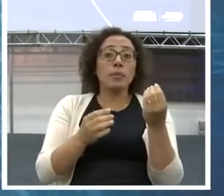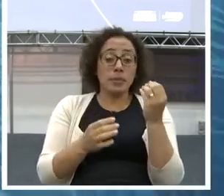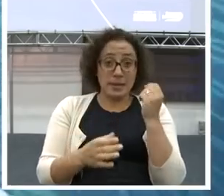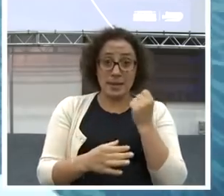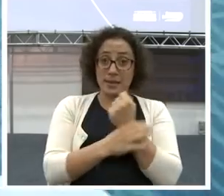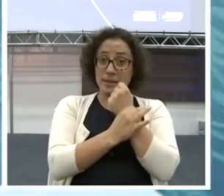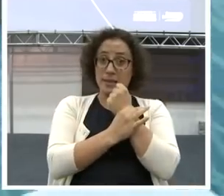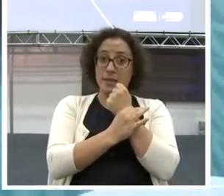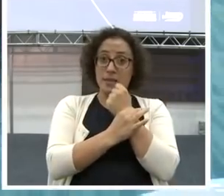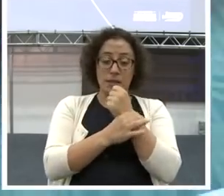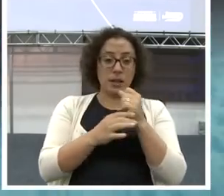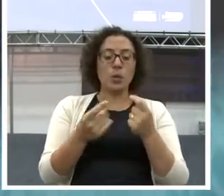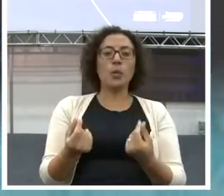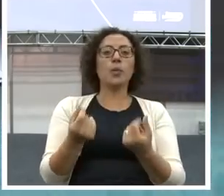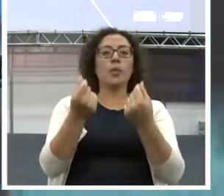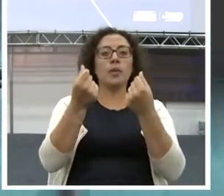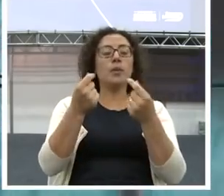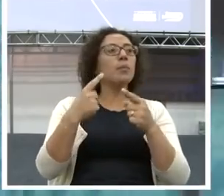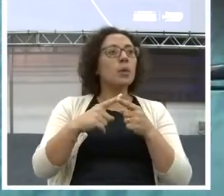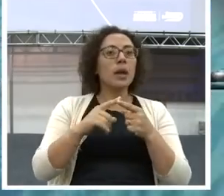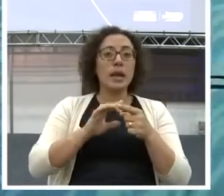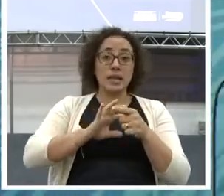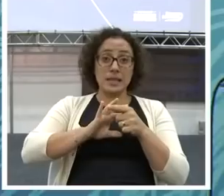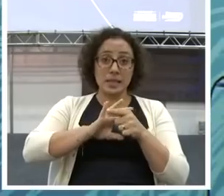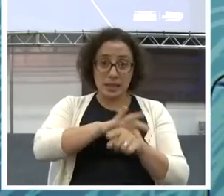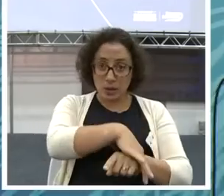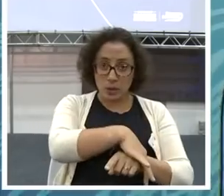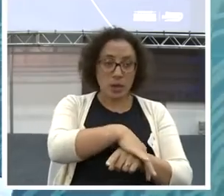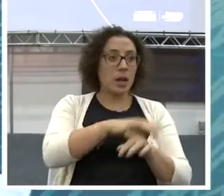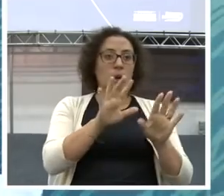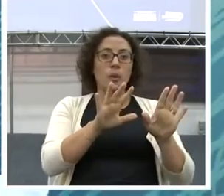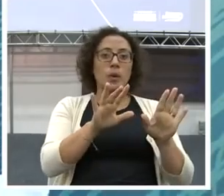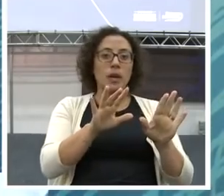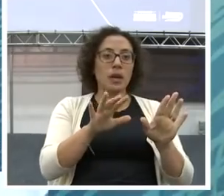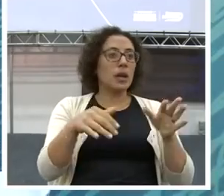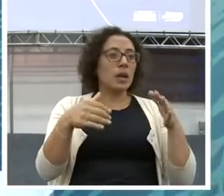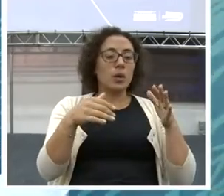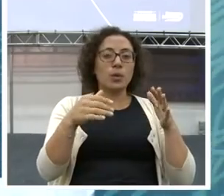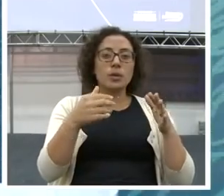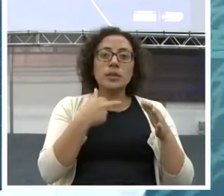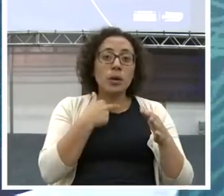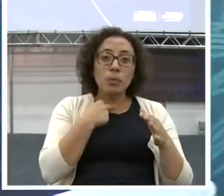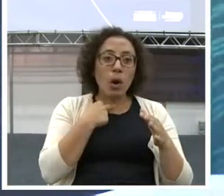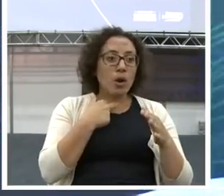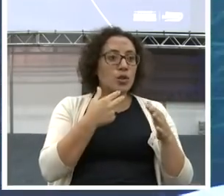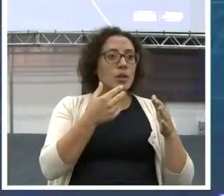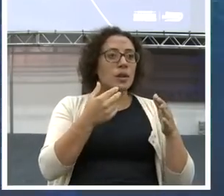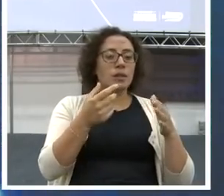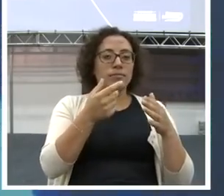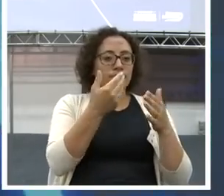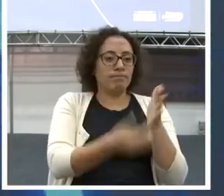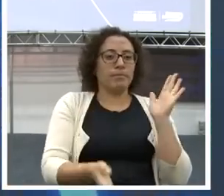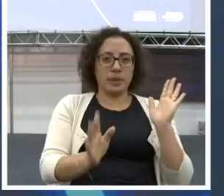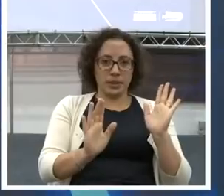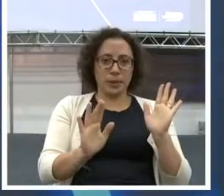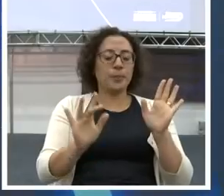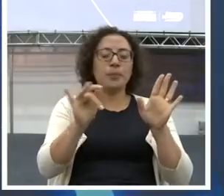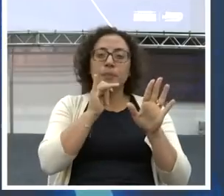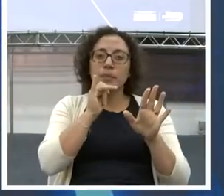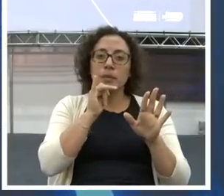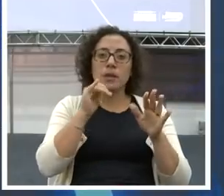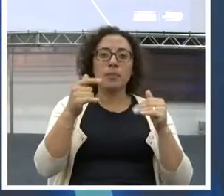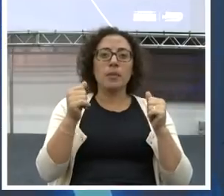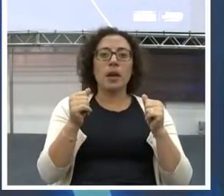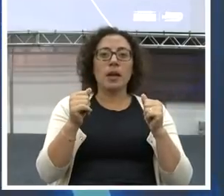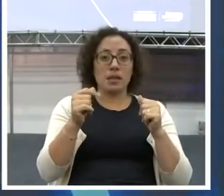A segurança é aquilo que você não pode abrir mão. Da sua vida e a vida da sua empresa. Então na sua empresa por exemplo. É um negócio chamado